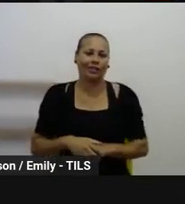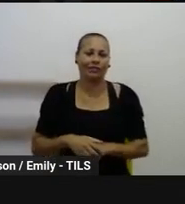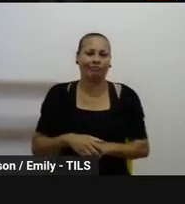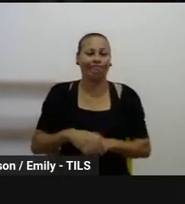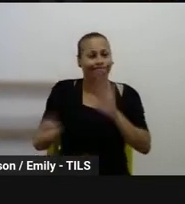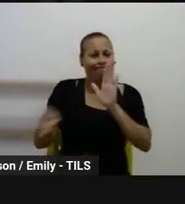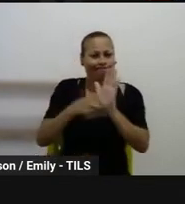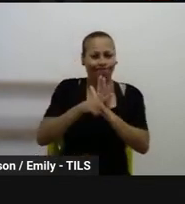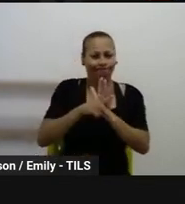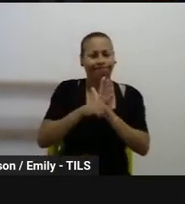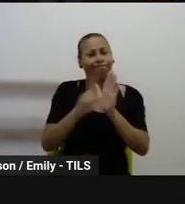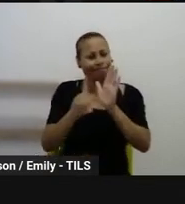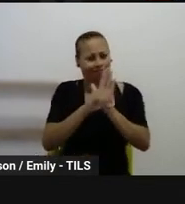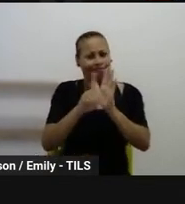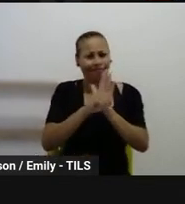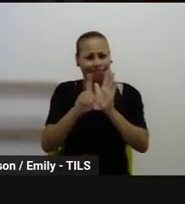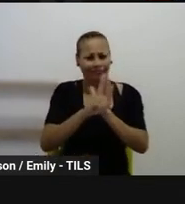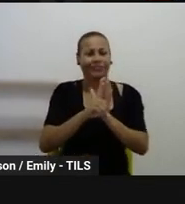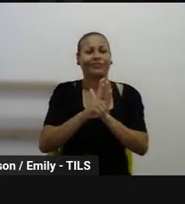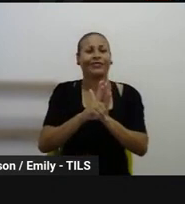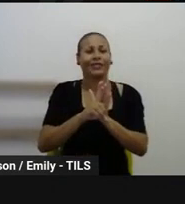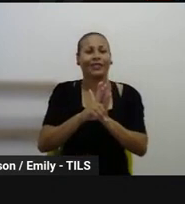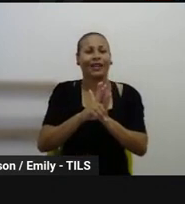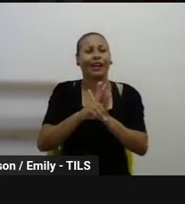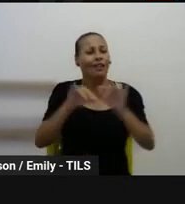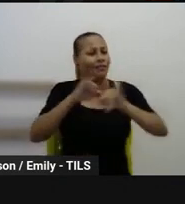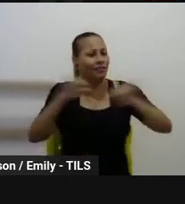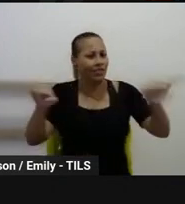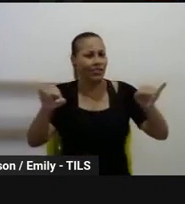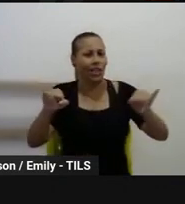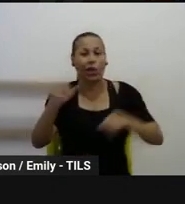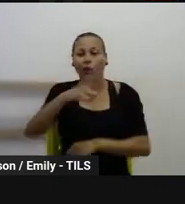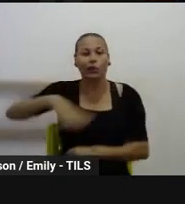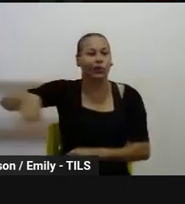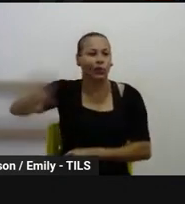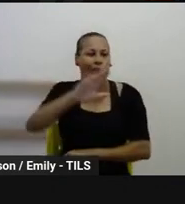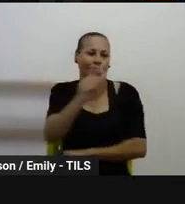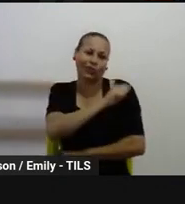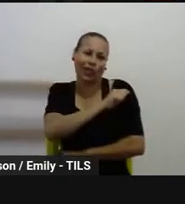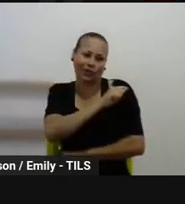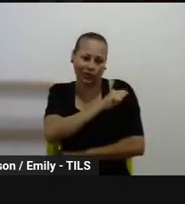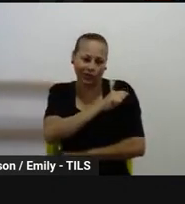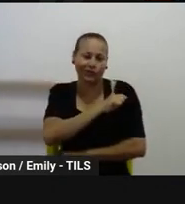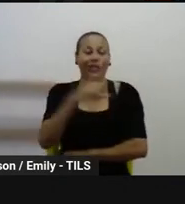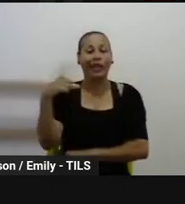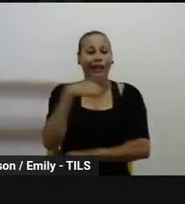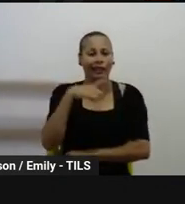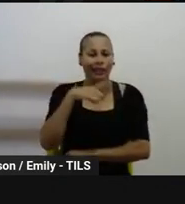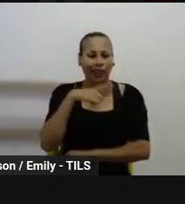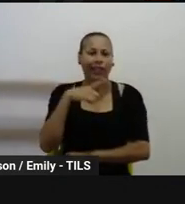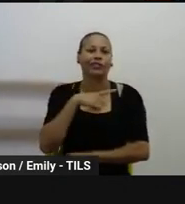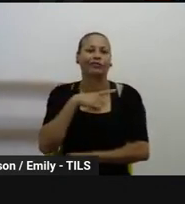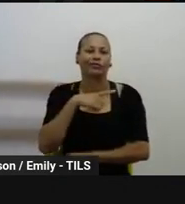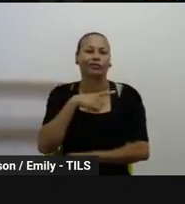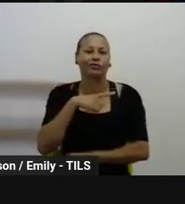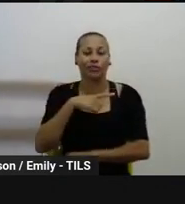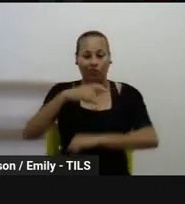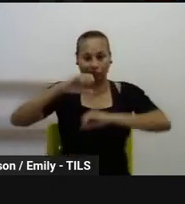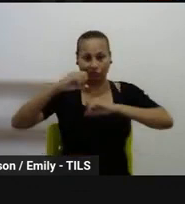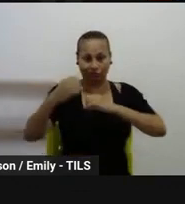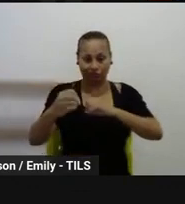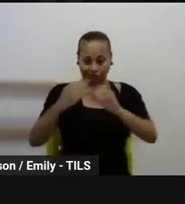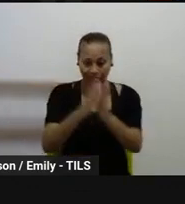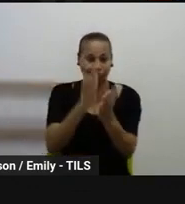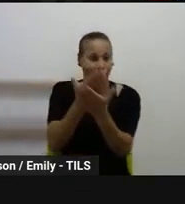estudantes internacionais, mas dos nossos estudantes. E aí, esse Plano Municipal de Educação, ele traz lá